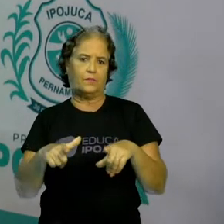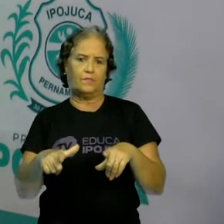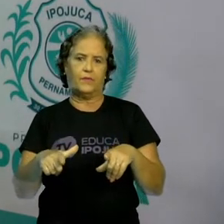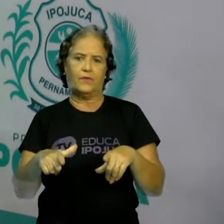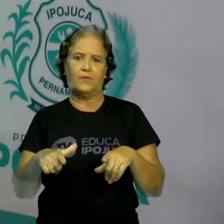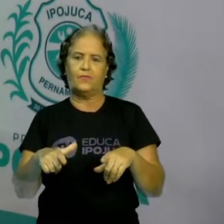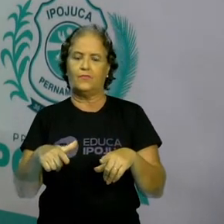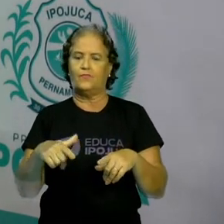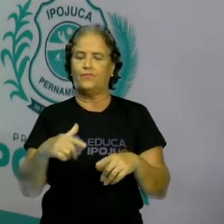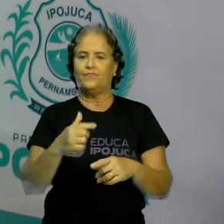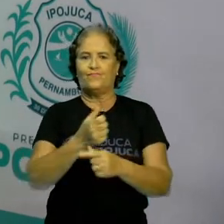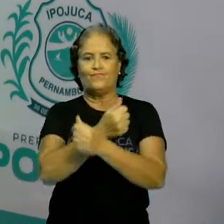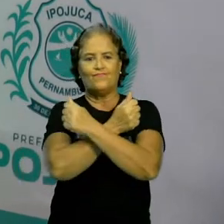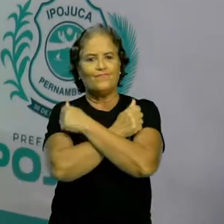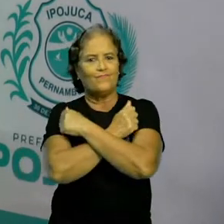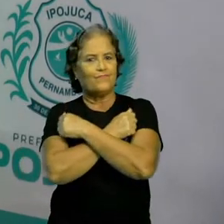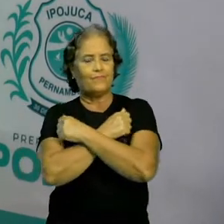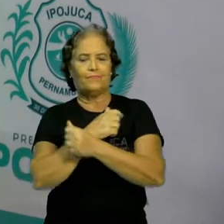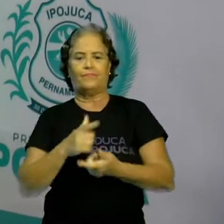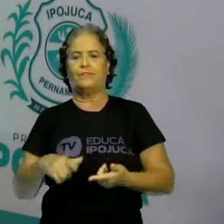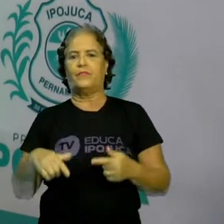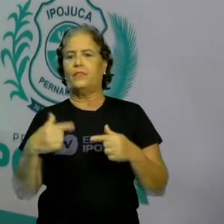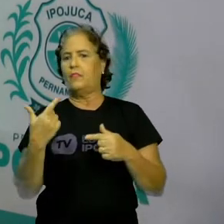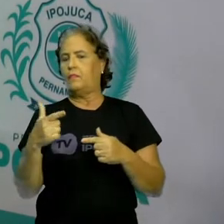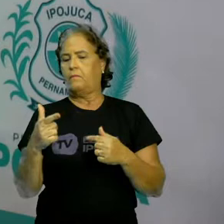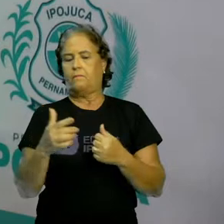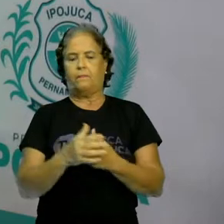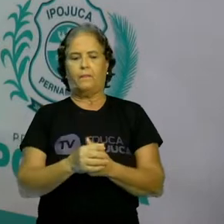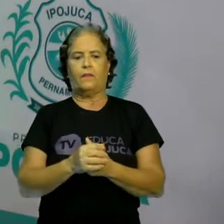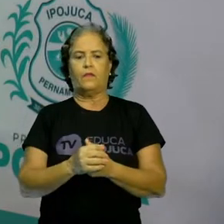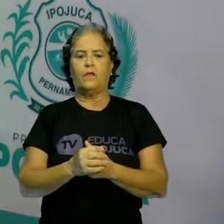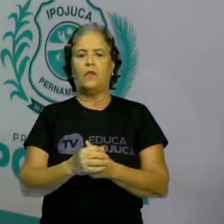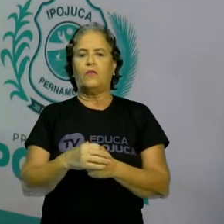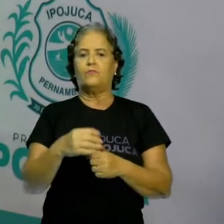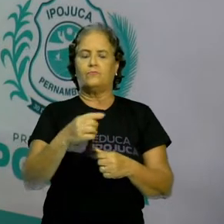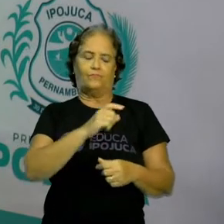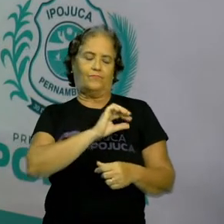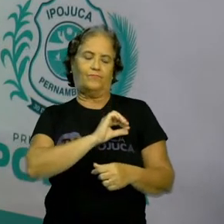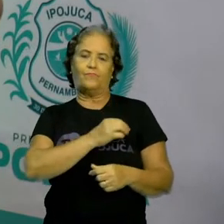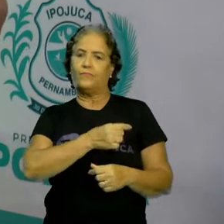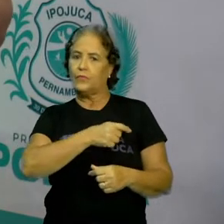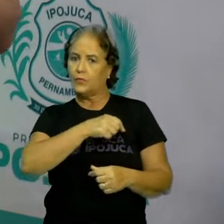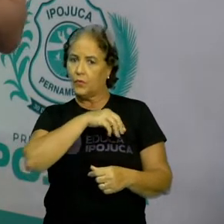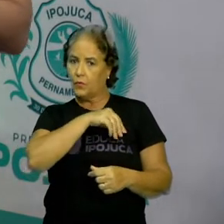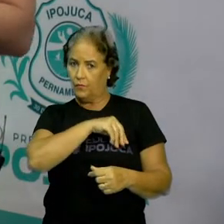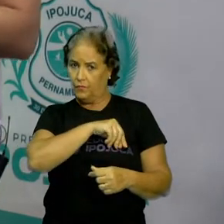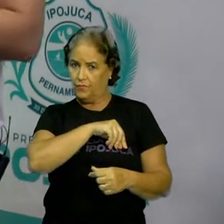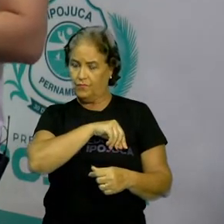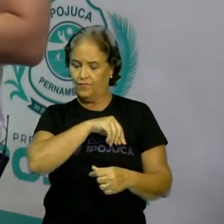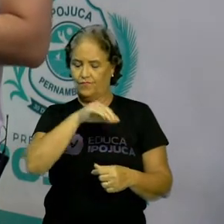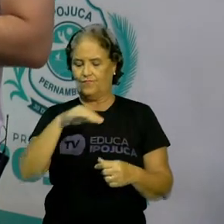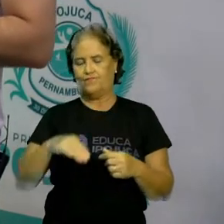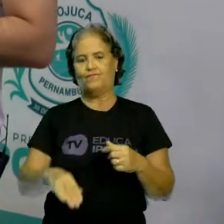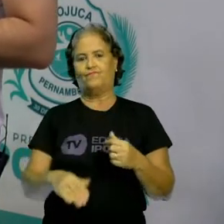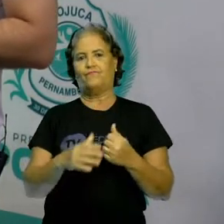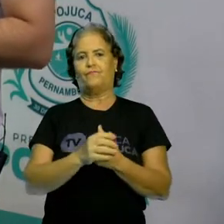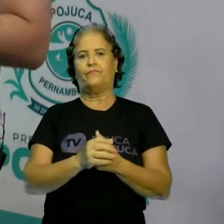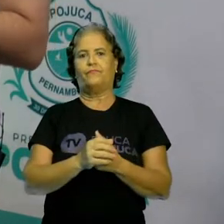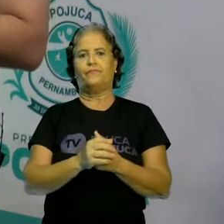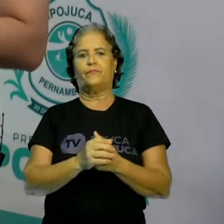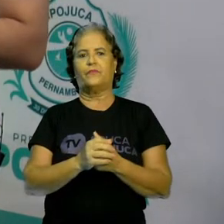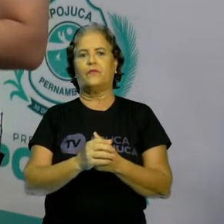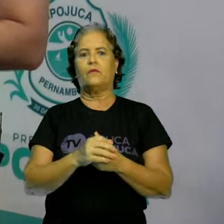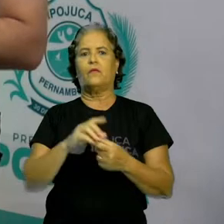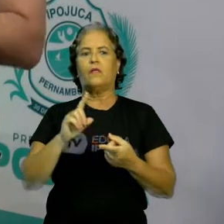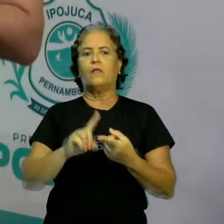na indústria recebendo um salário muito baixo, tá? Além disso, a Inglaterra tinha uma grande abundância de